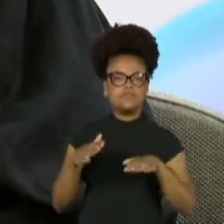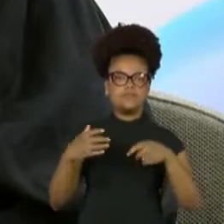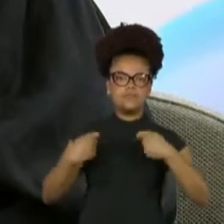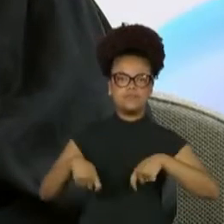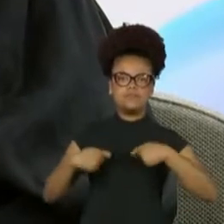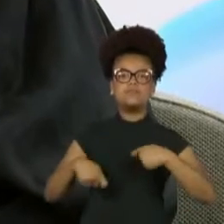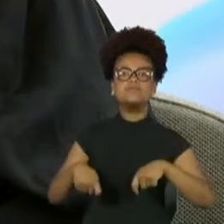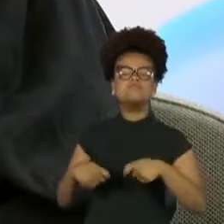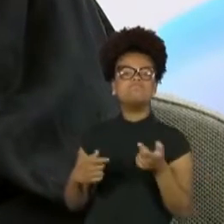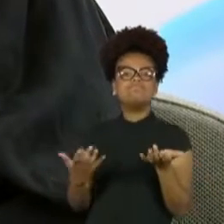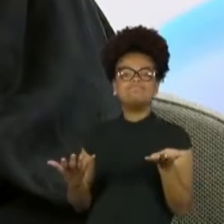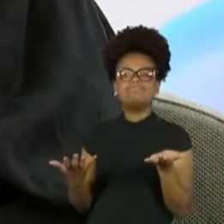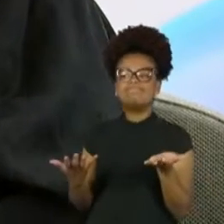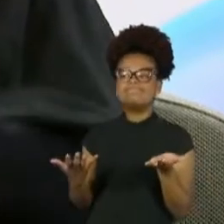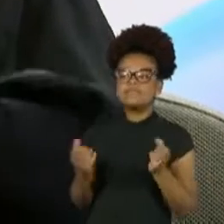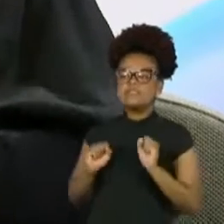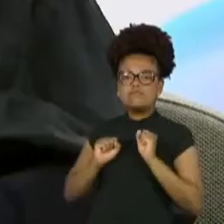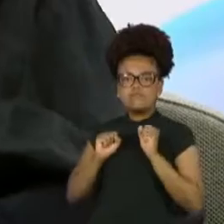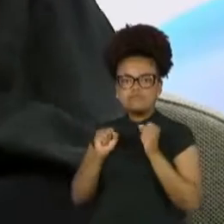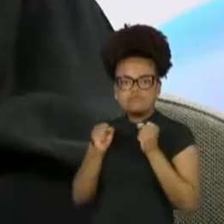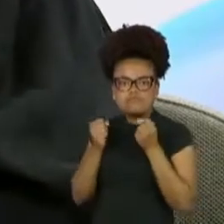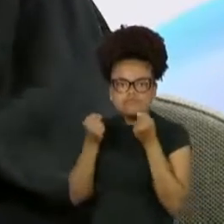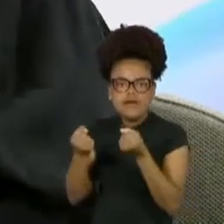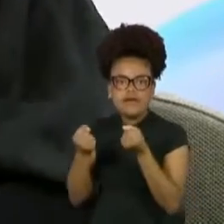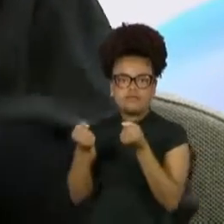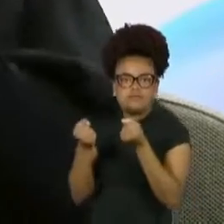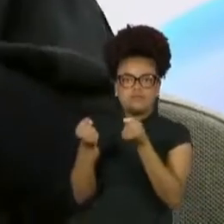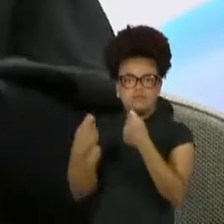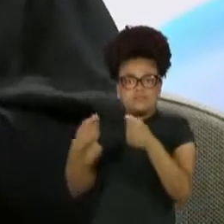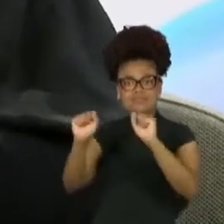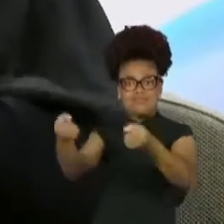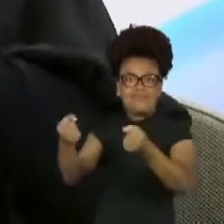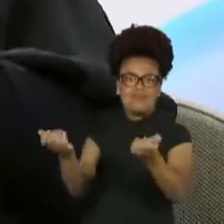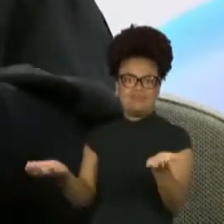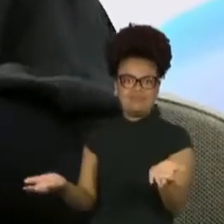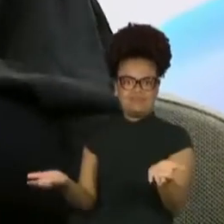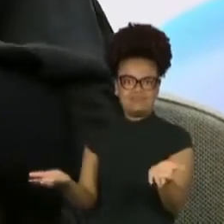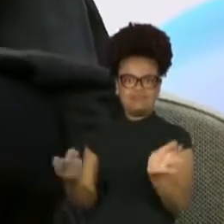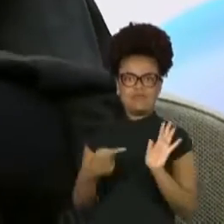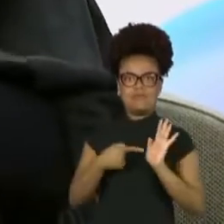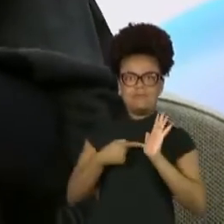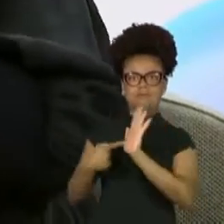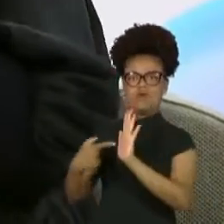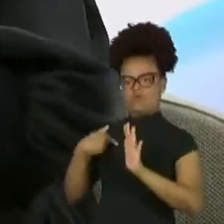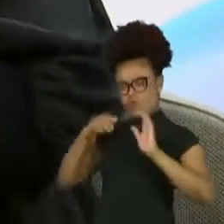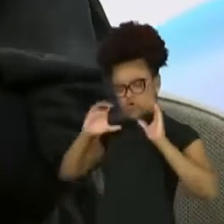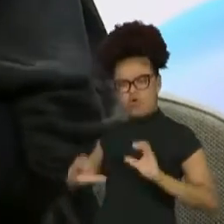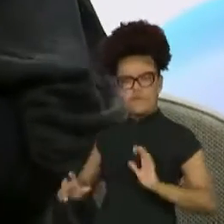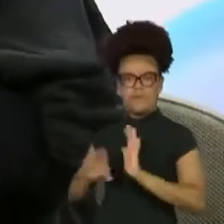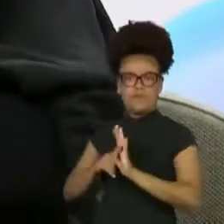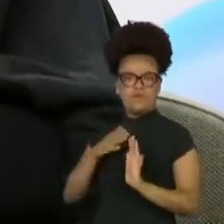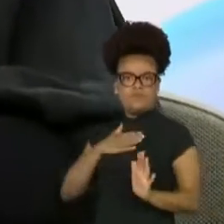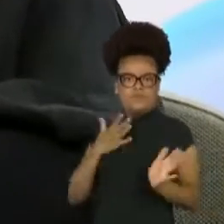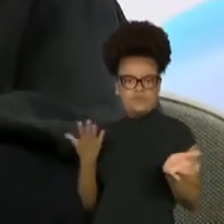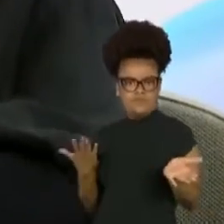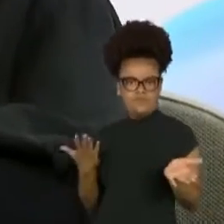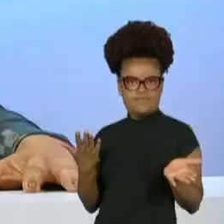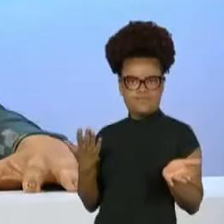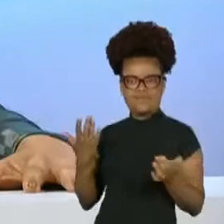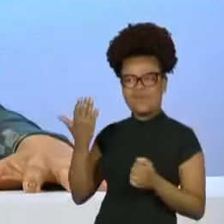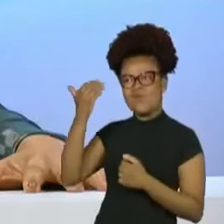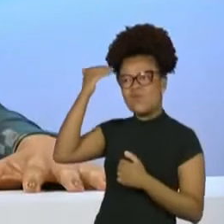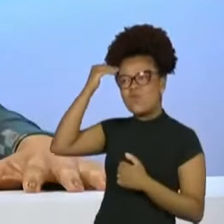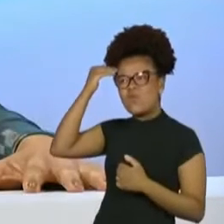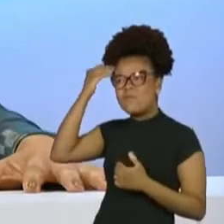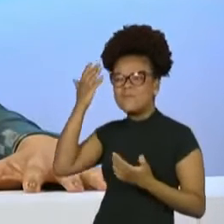o Cacá Diegues, principalmente, que a falava assim, não, mas a culpa não é sua, né? Aí jogavam a